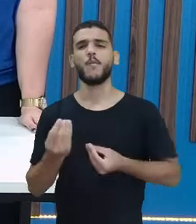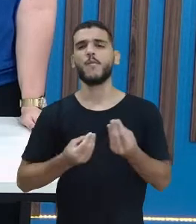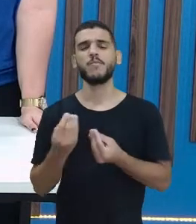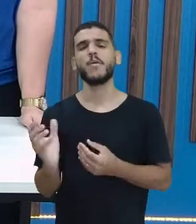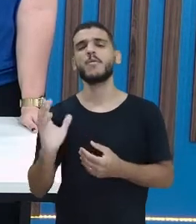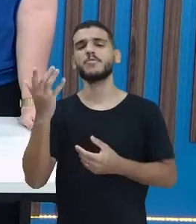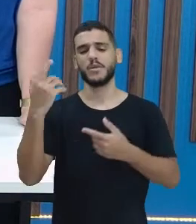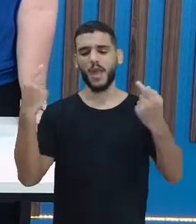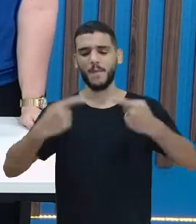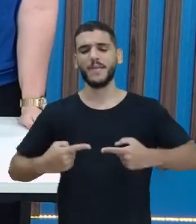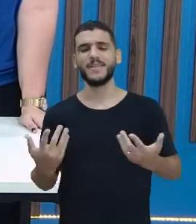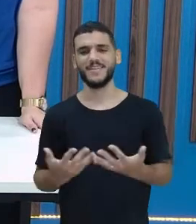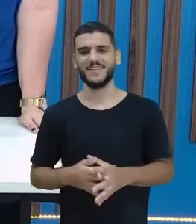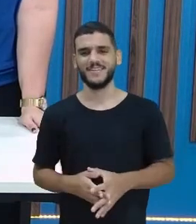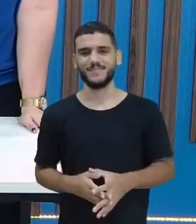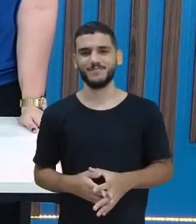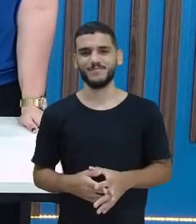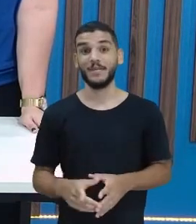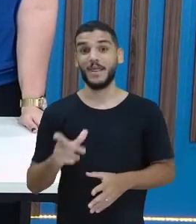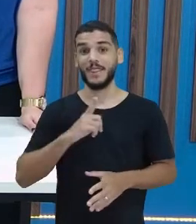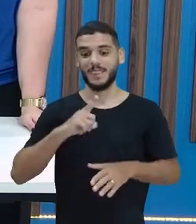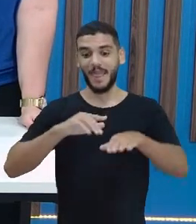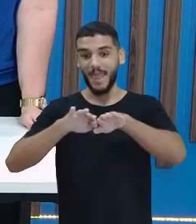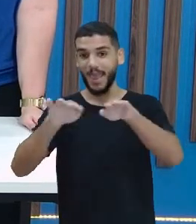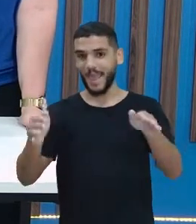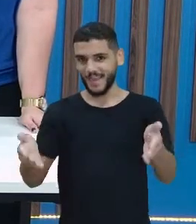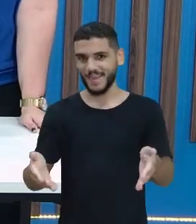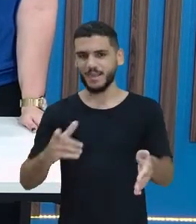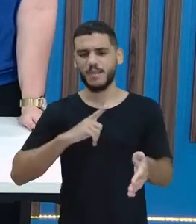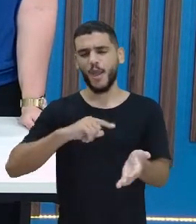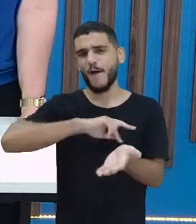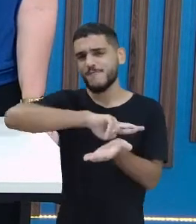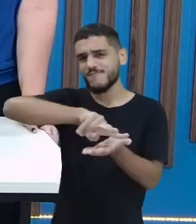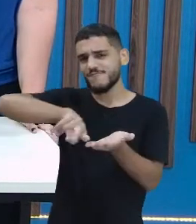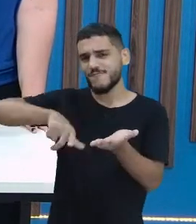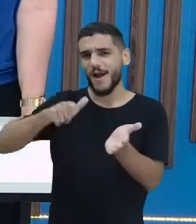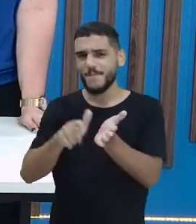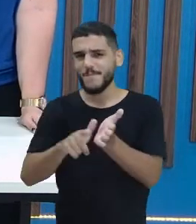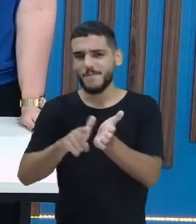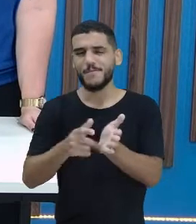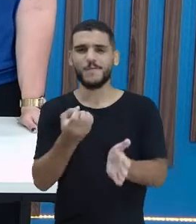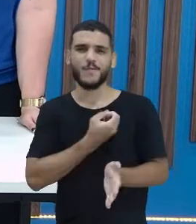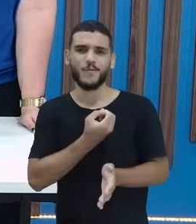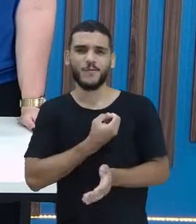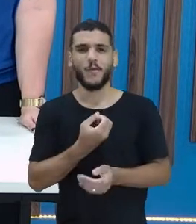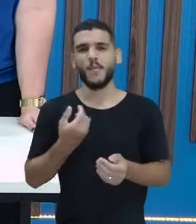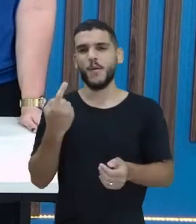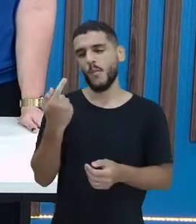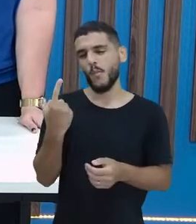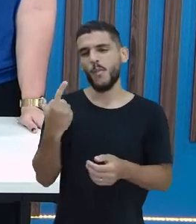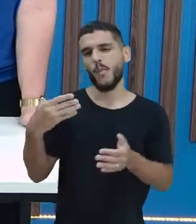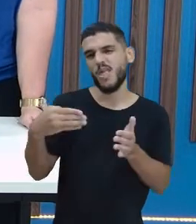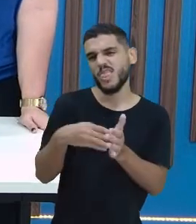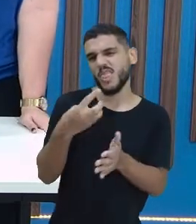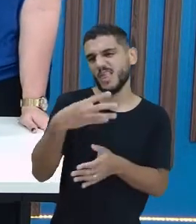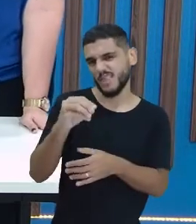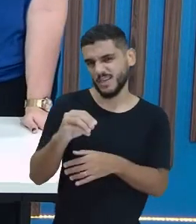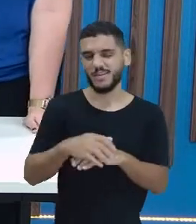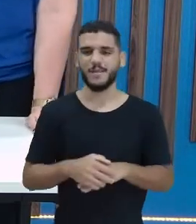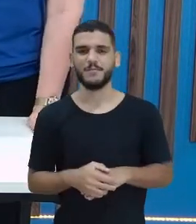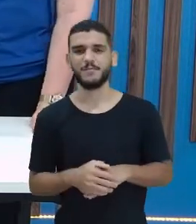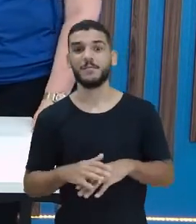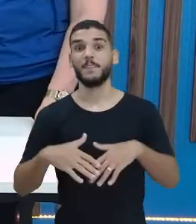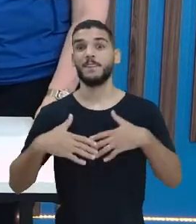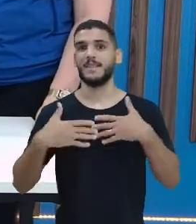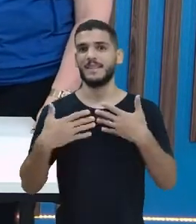números? Aqui, dentro da minha latinha, tem vários papeizinhos com números de 1 até 30. E